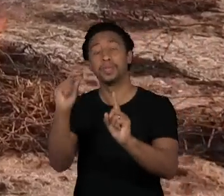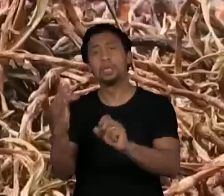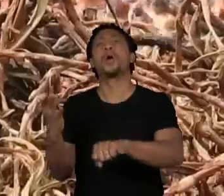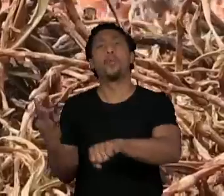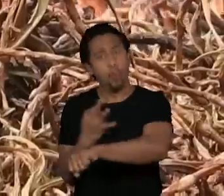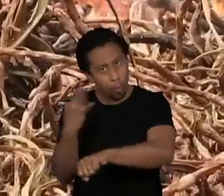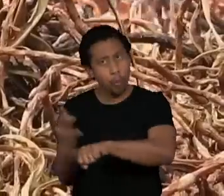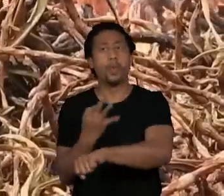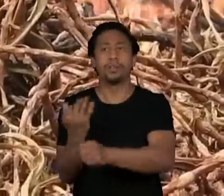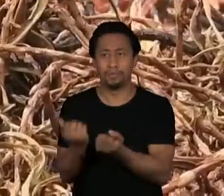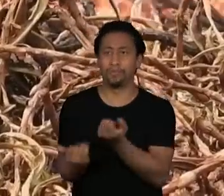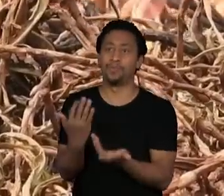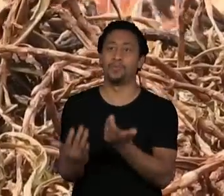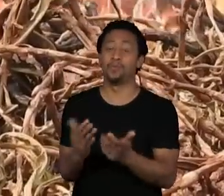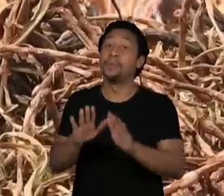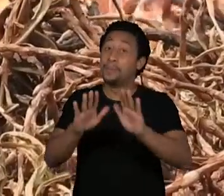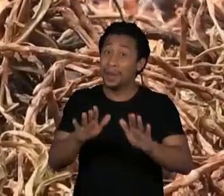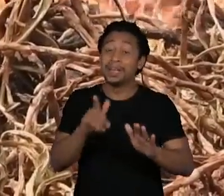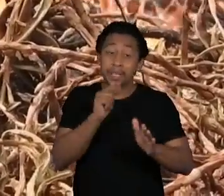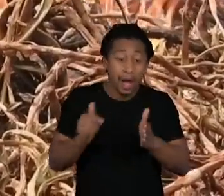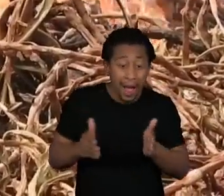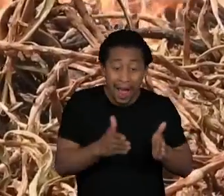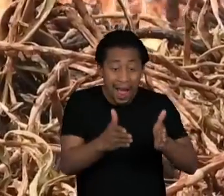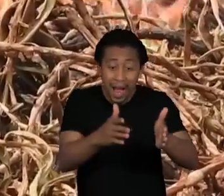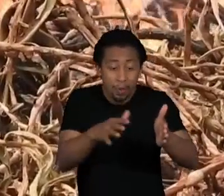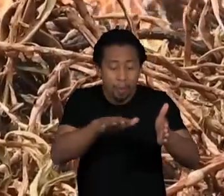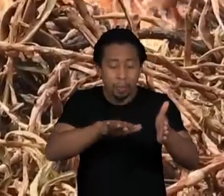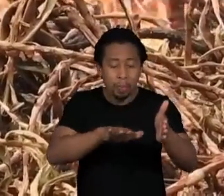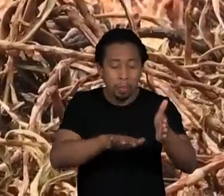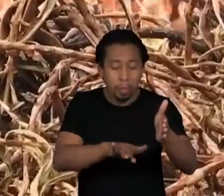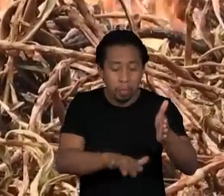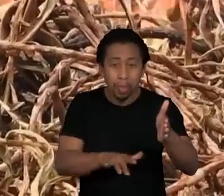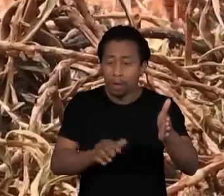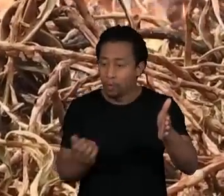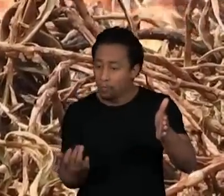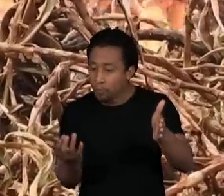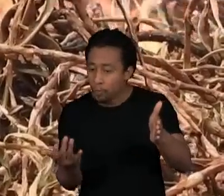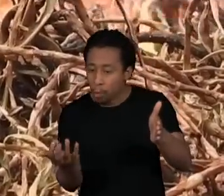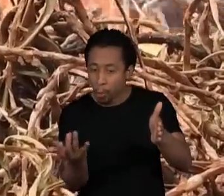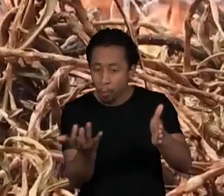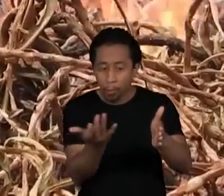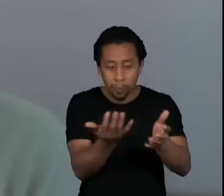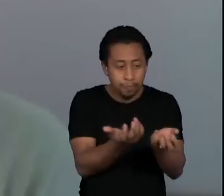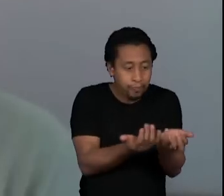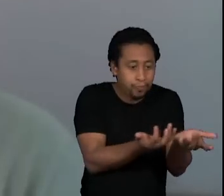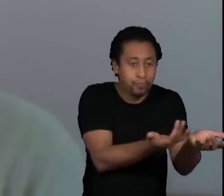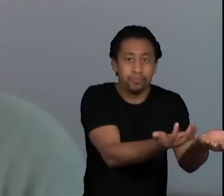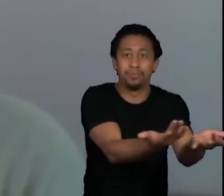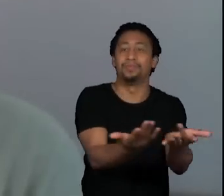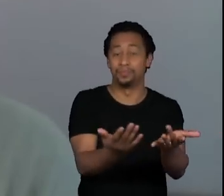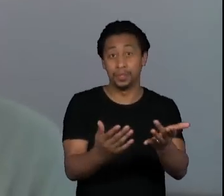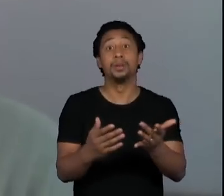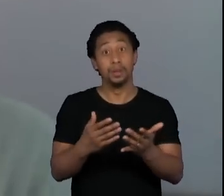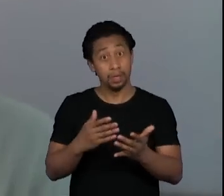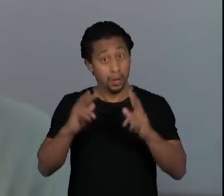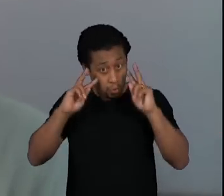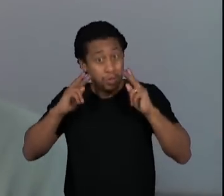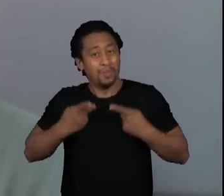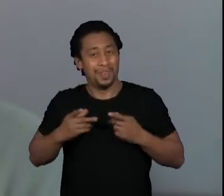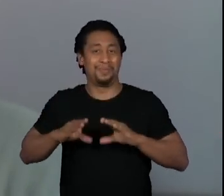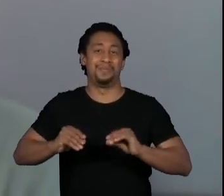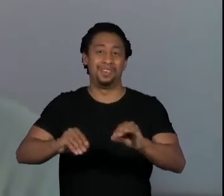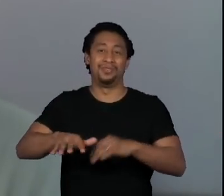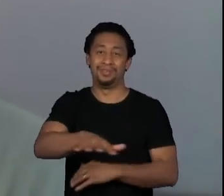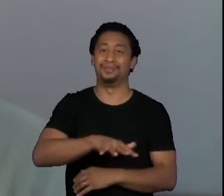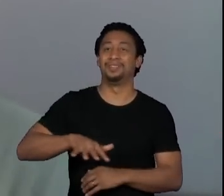o que a gente tem visto são fogos provocados pelo homem em momentos não adequados e que, diante desse